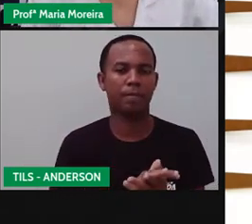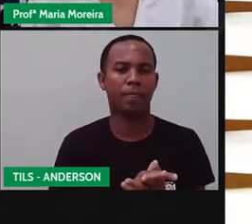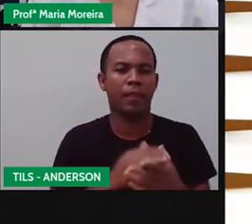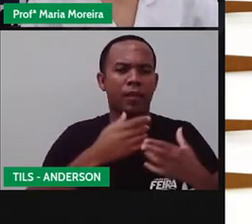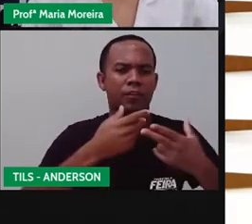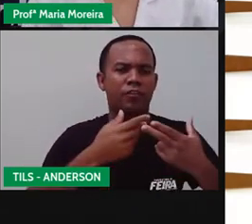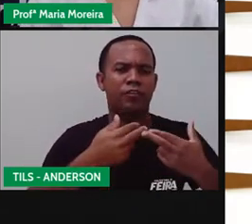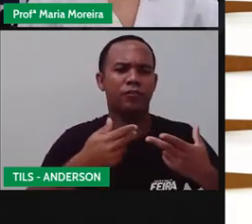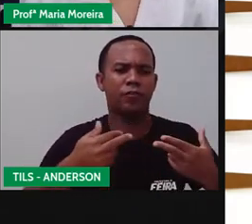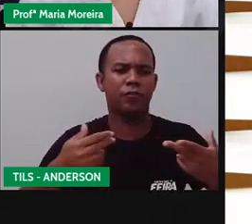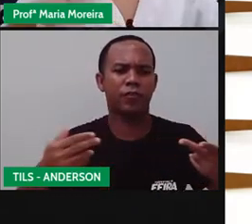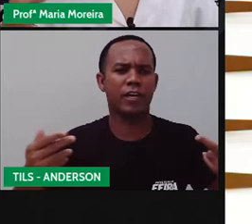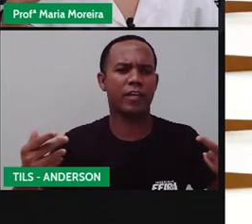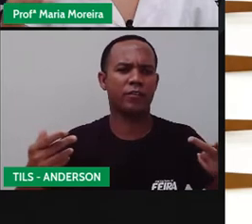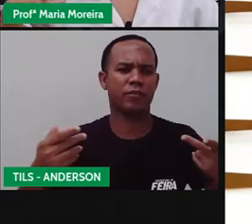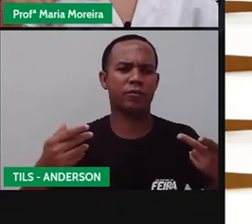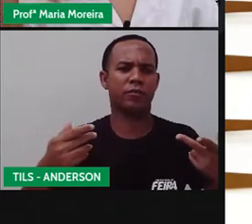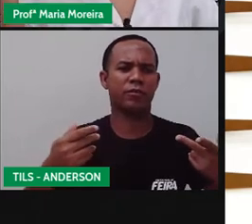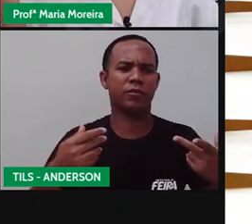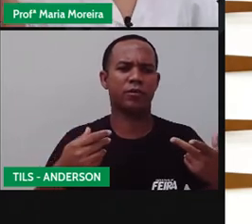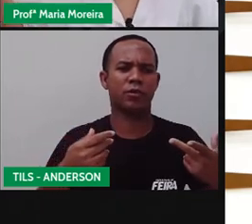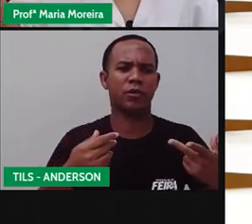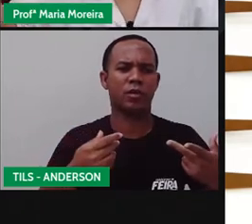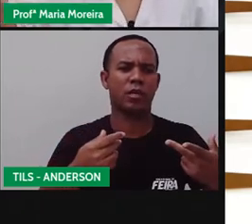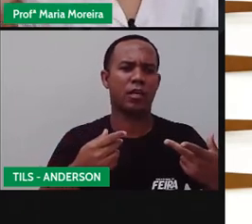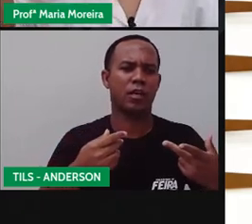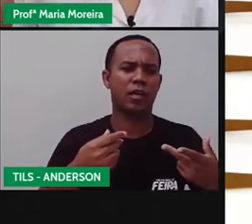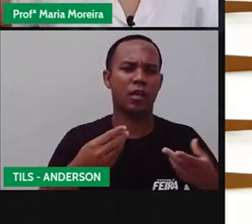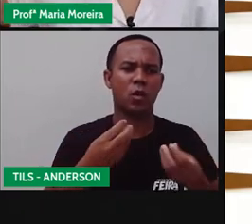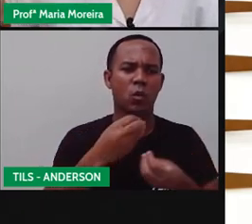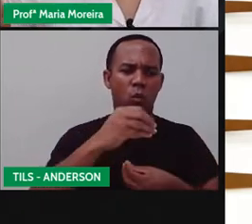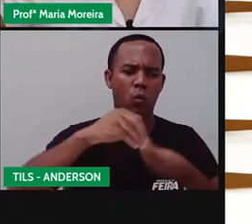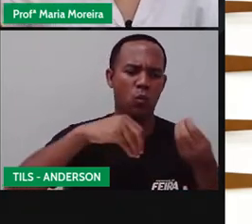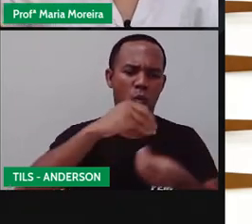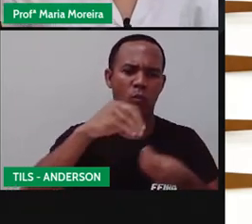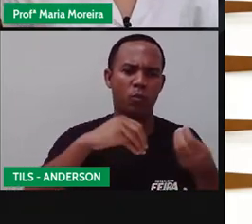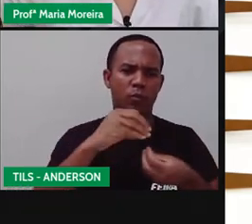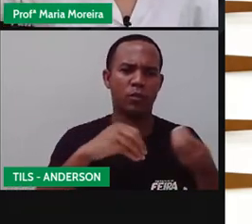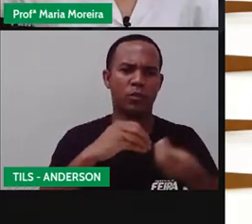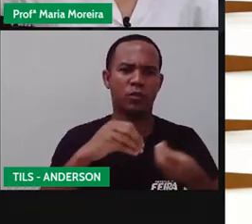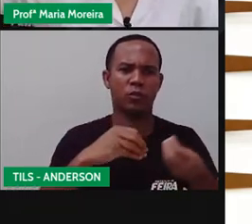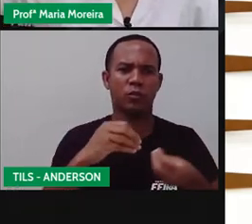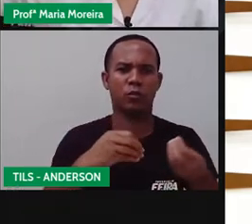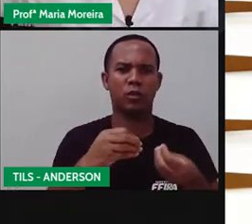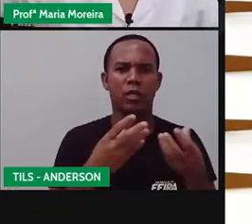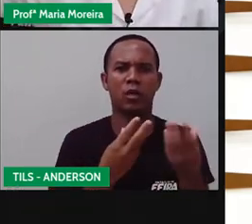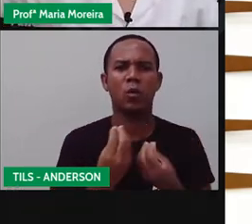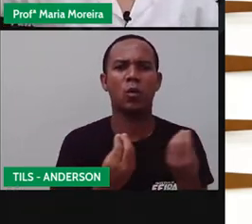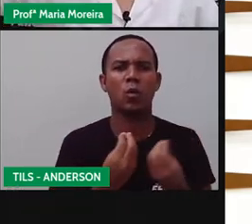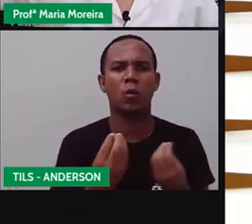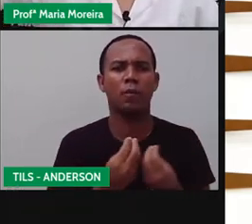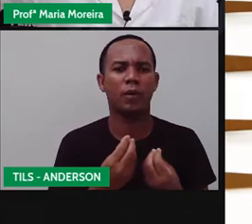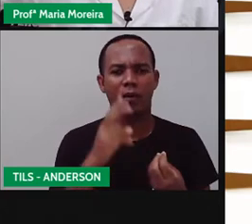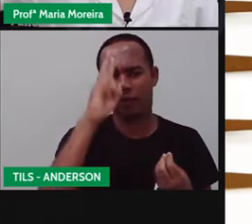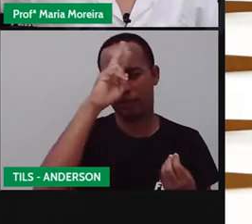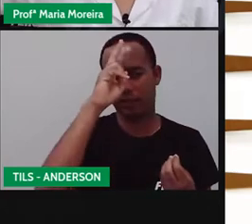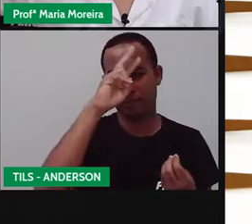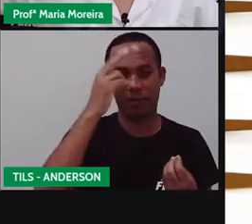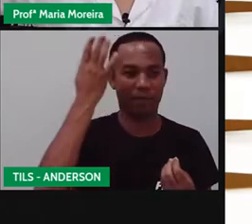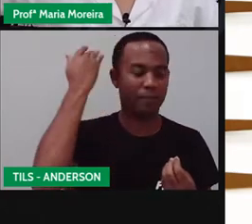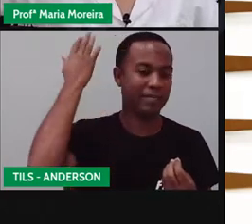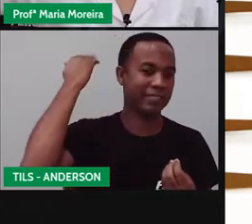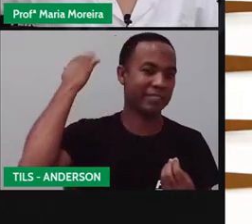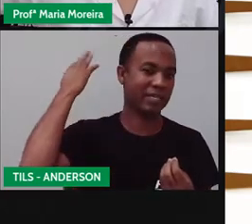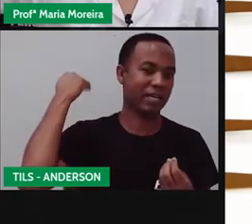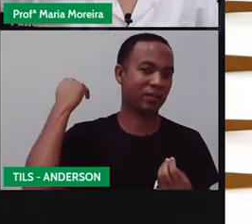As especiarias. Lembram que tinha aquela história, né? De que os portugueses estavam vindo... Estavam indo, na verdade,